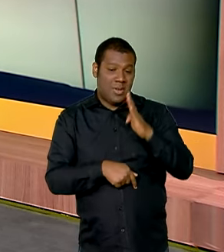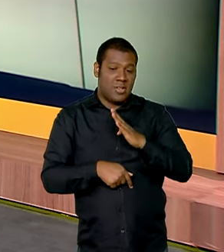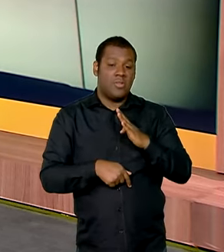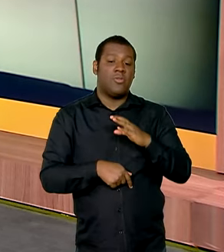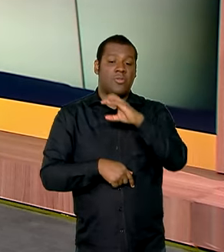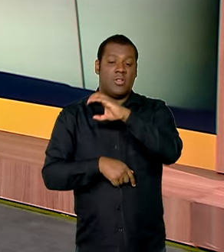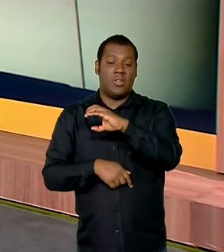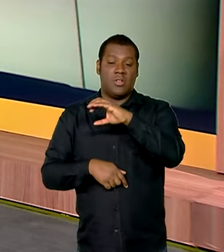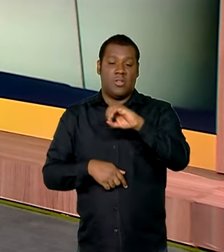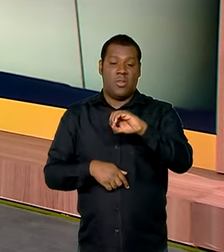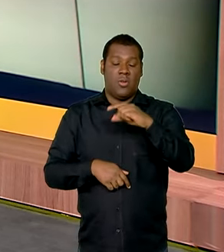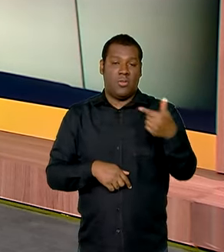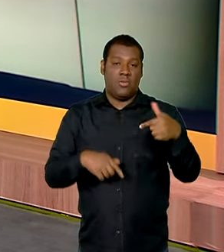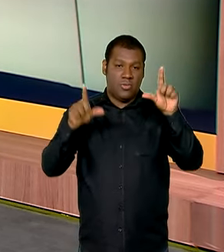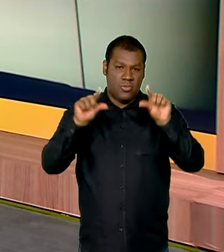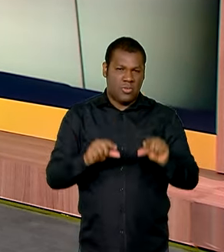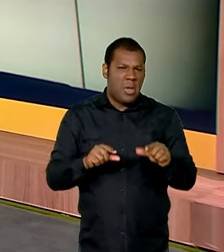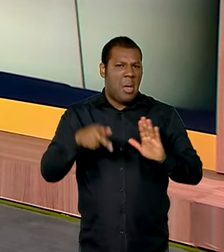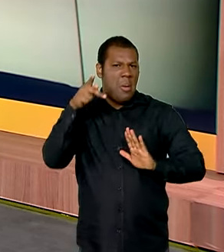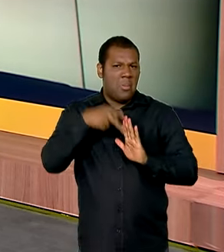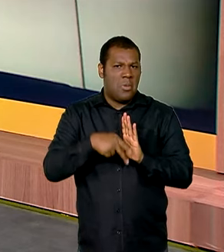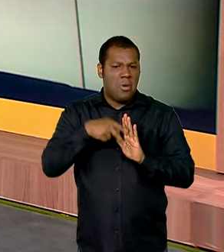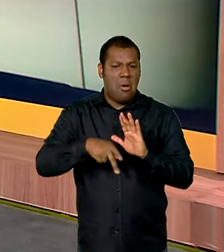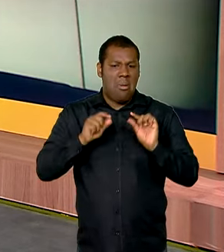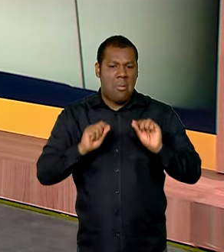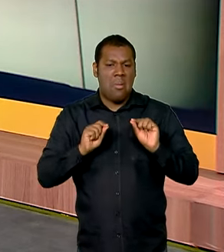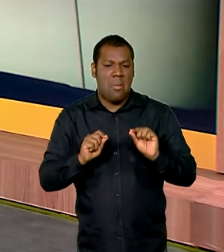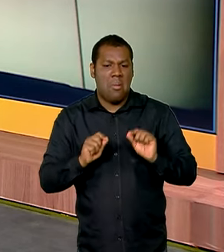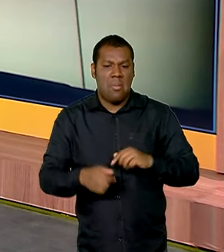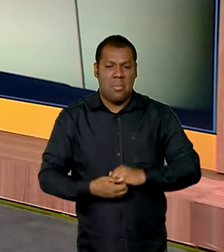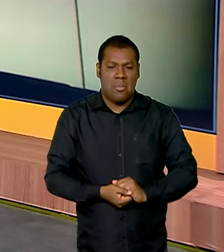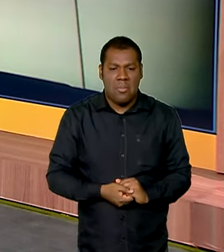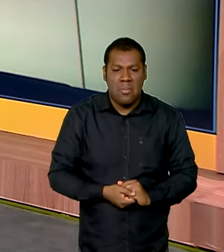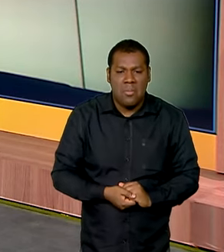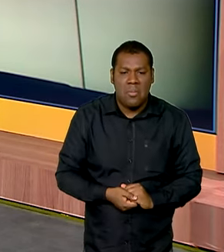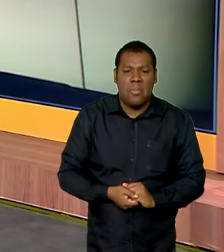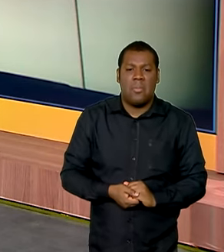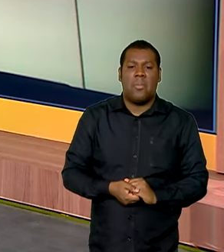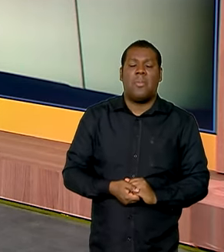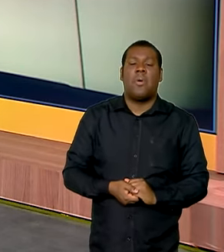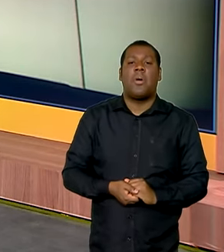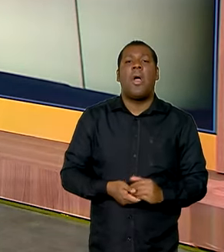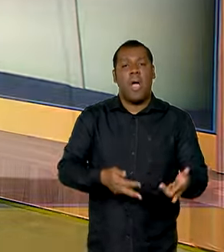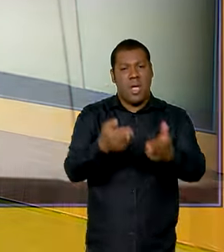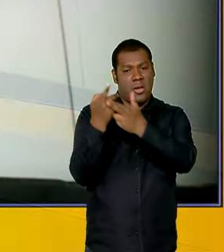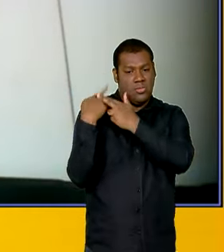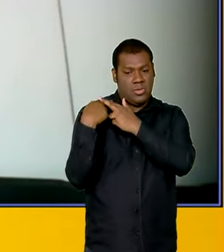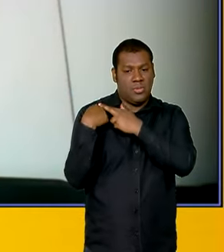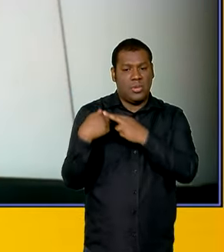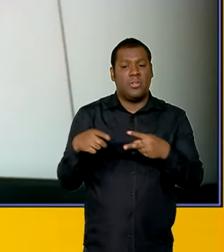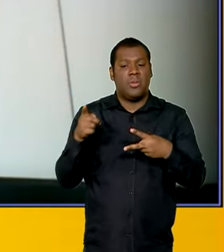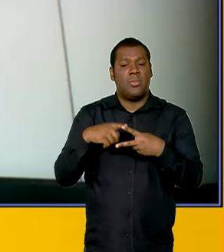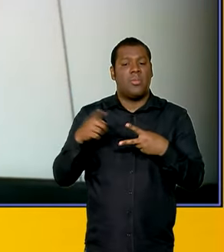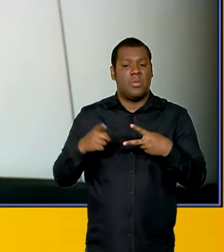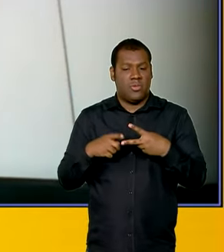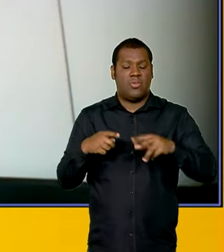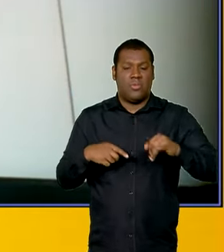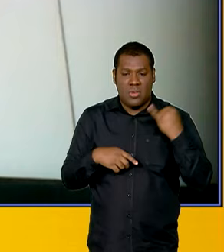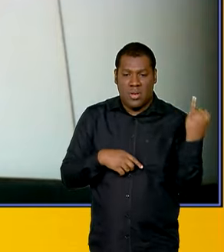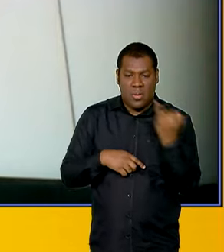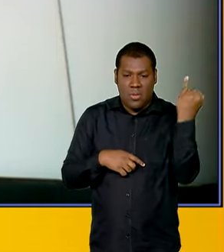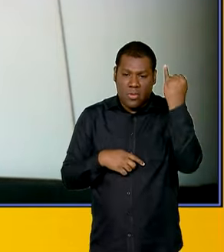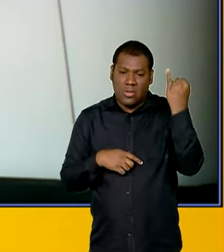descarbonização. Que projetos são esses, secretário? Olha, nós temos duas missões importantes a cumprir